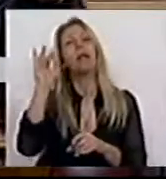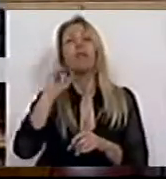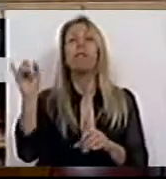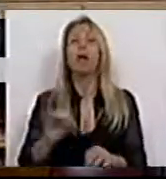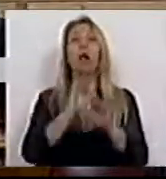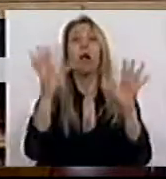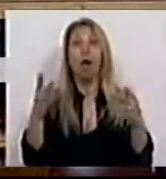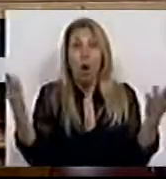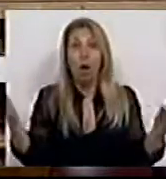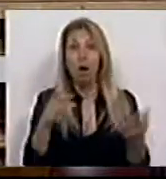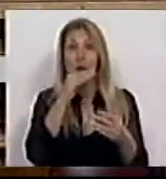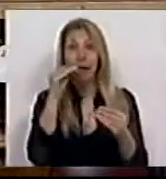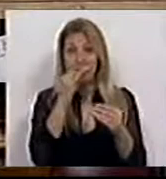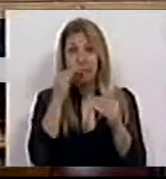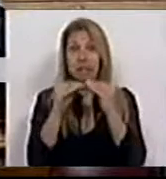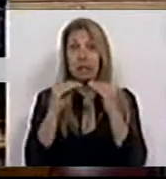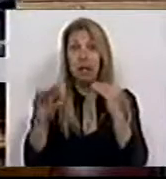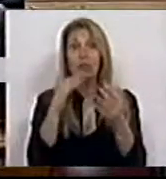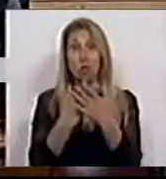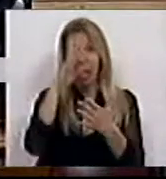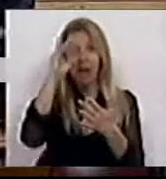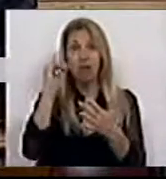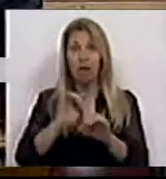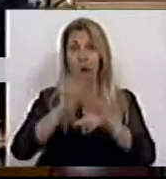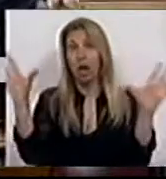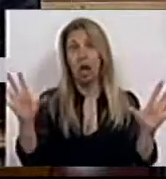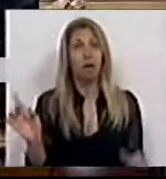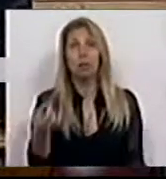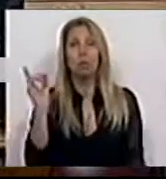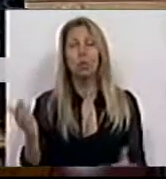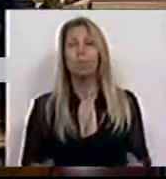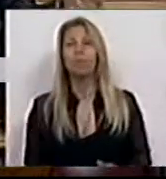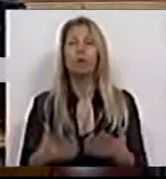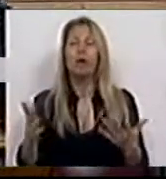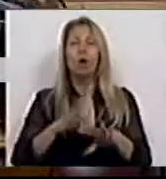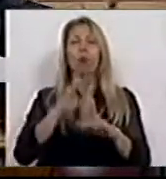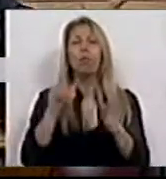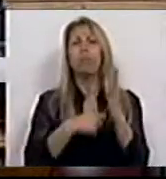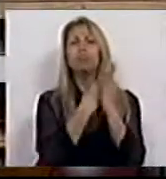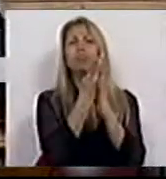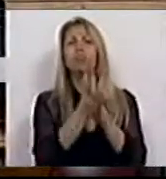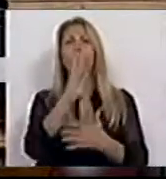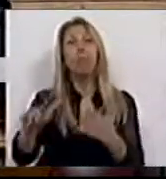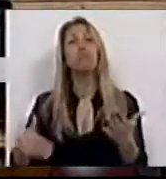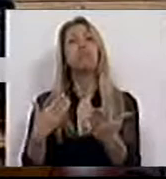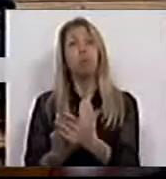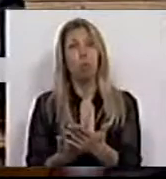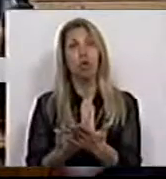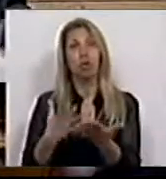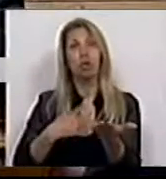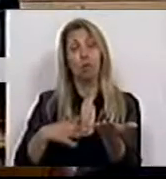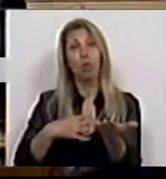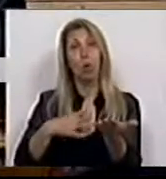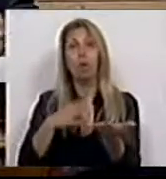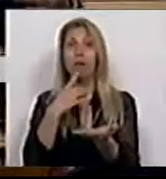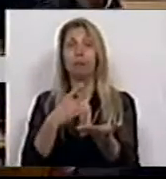com silêncios não há ideias claras. E por isso, Deputado, há um conjunto de propostas que eu lhe queria fazer, um conjunto